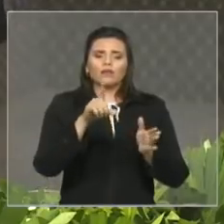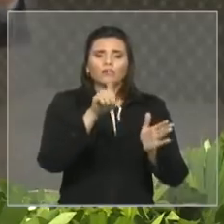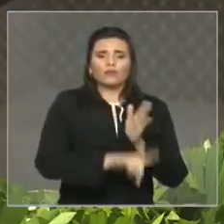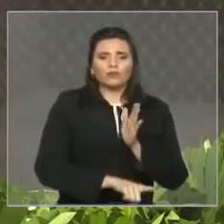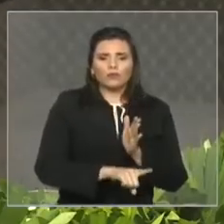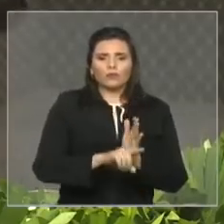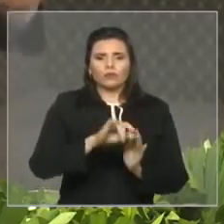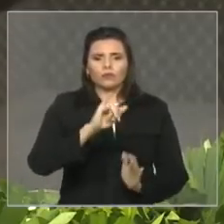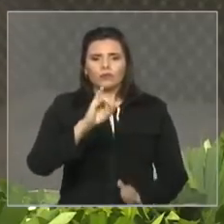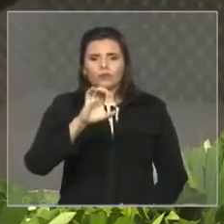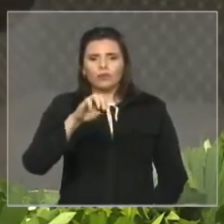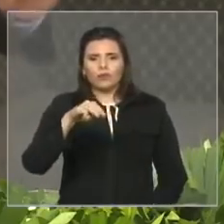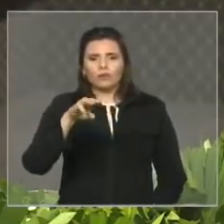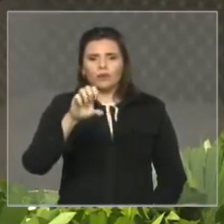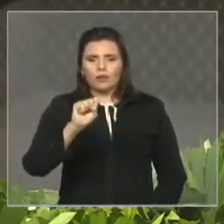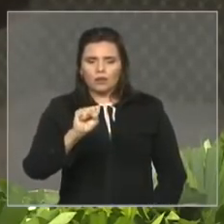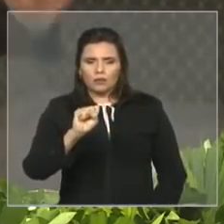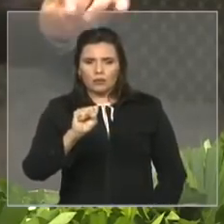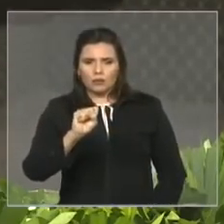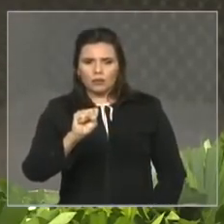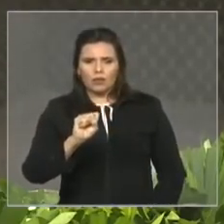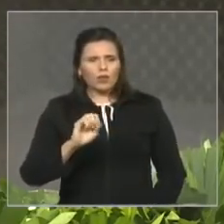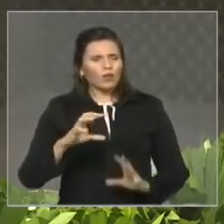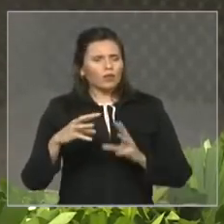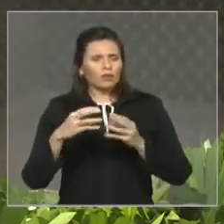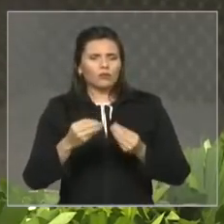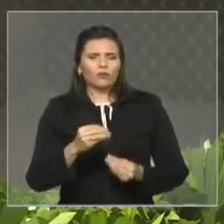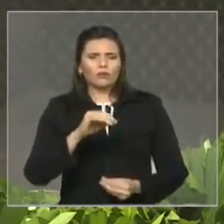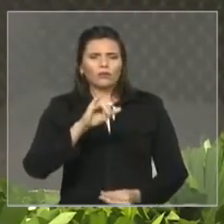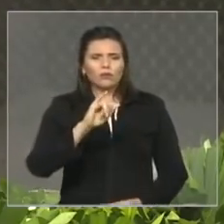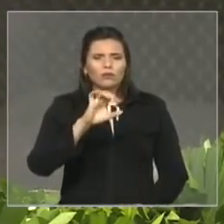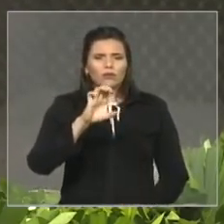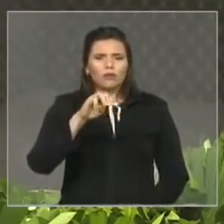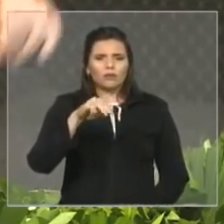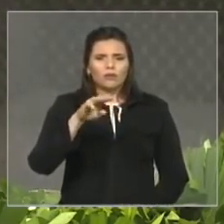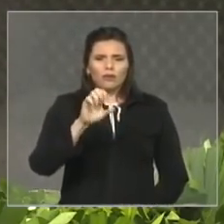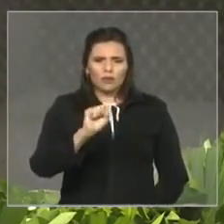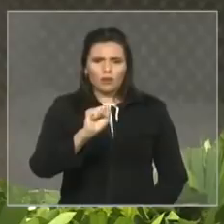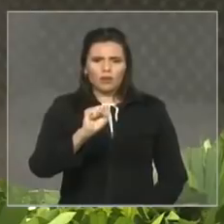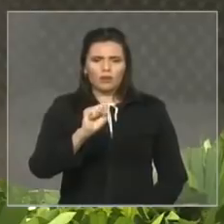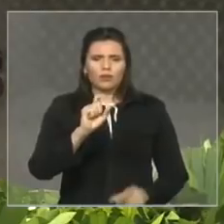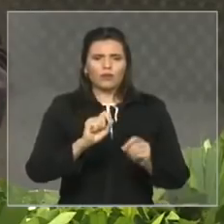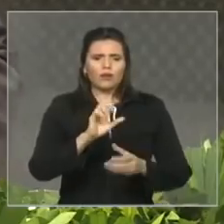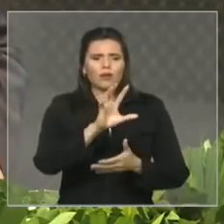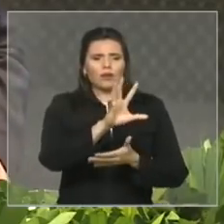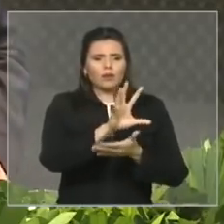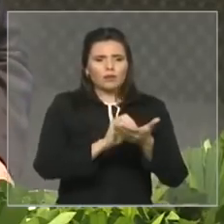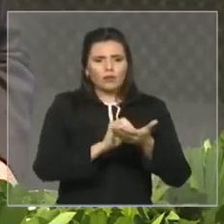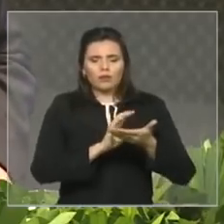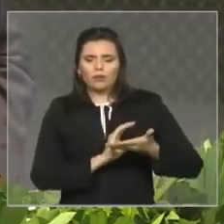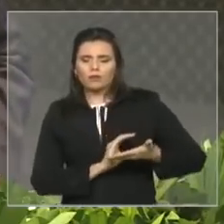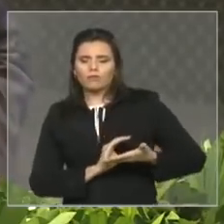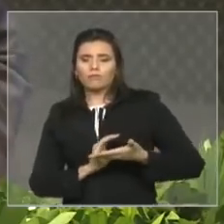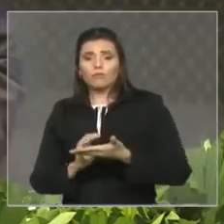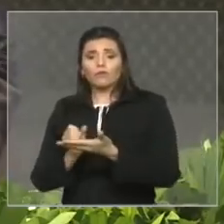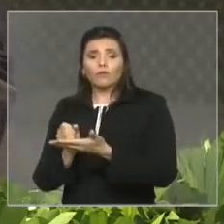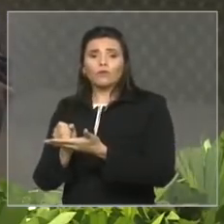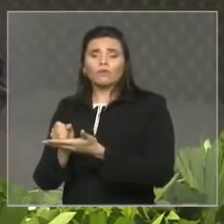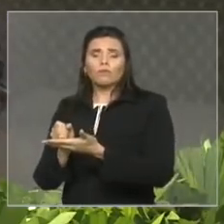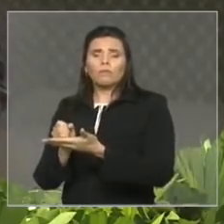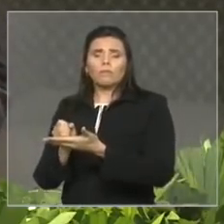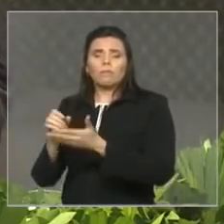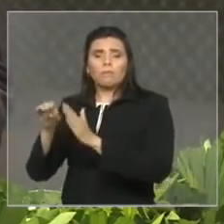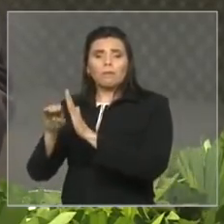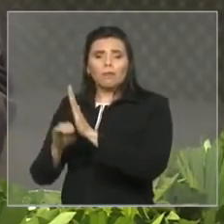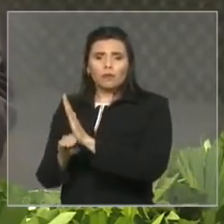transforma todo o ICMS arrecadado em produtos da cesta básica em programas sociais de modo